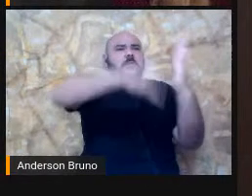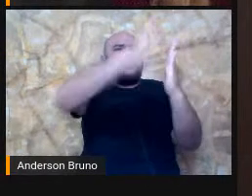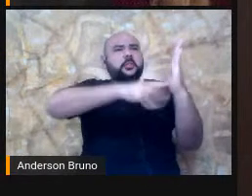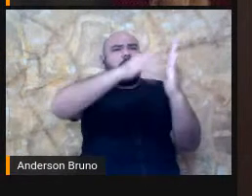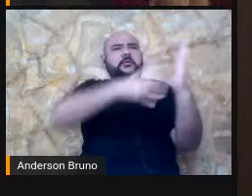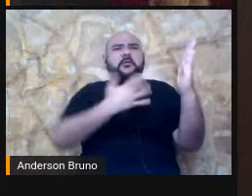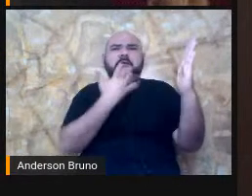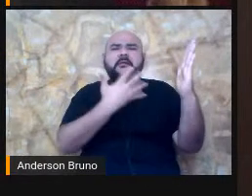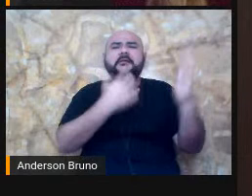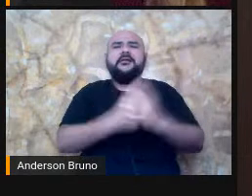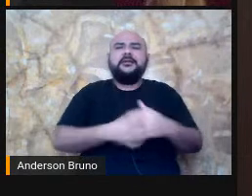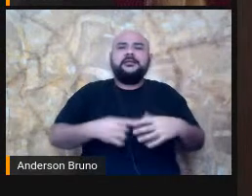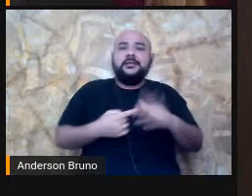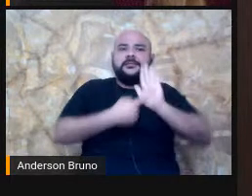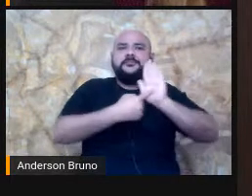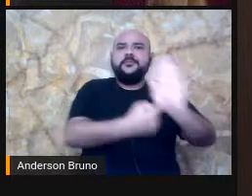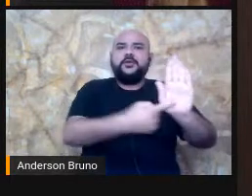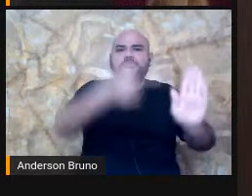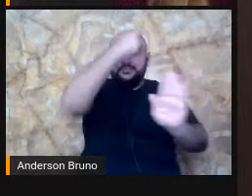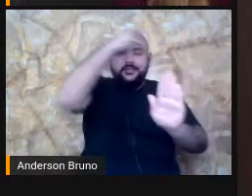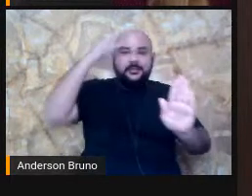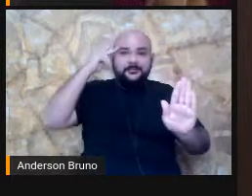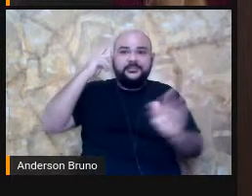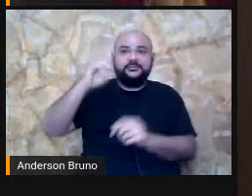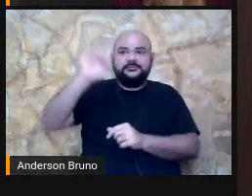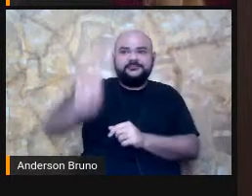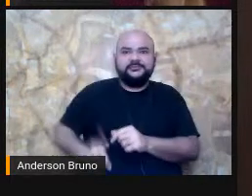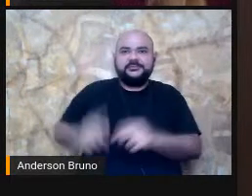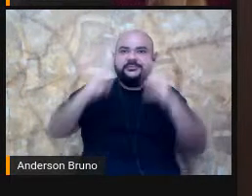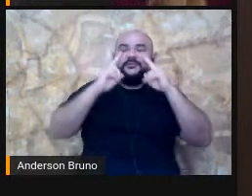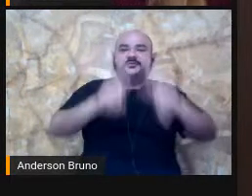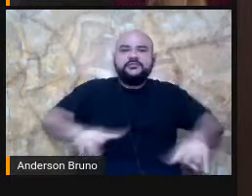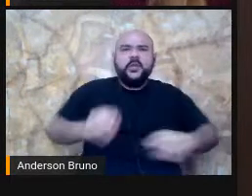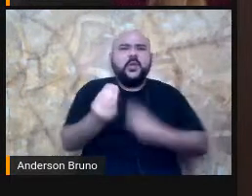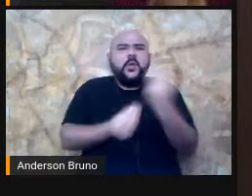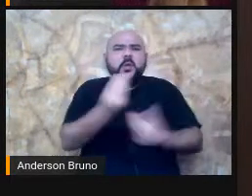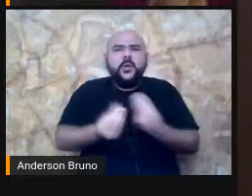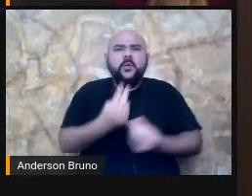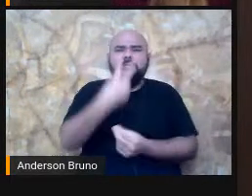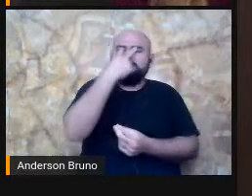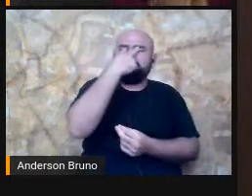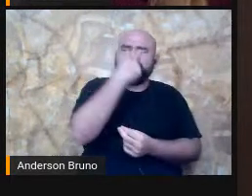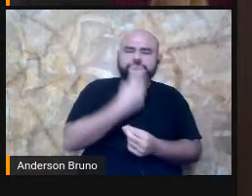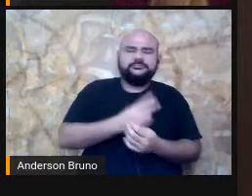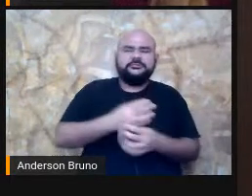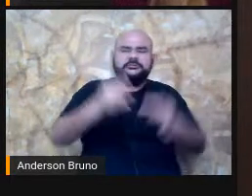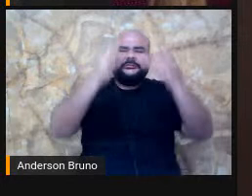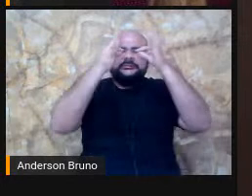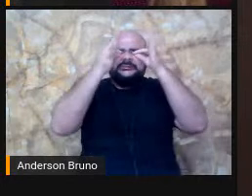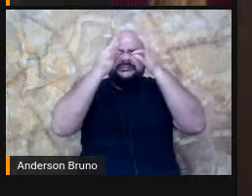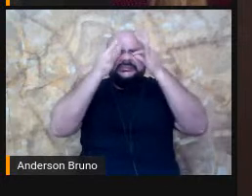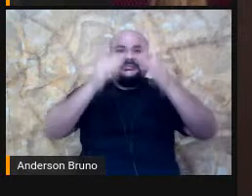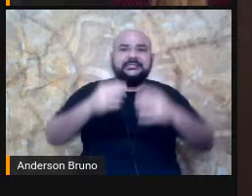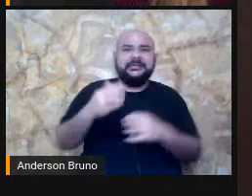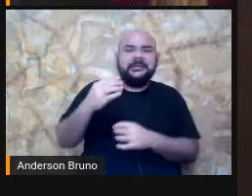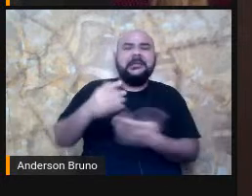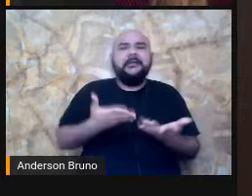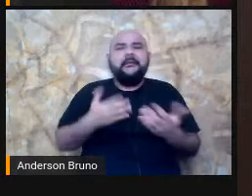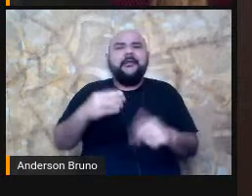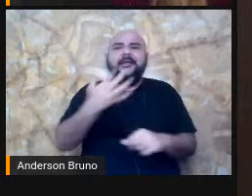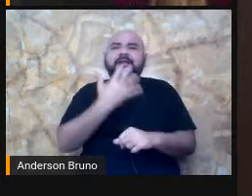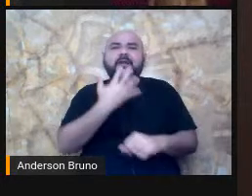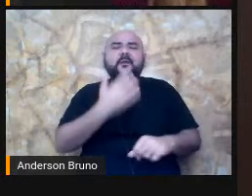esbranquiçados, órbita vazia, olhos feridos ou disformes, né? Olhos de vidro, direção do olhar